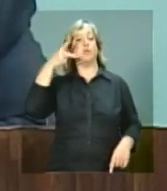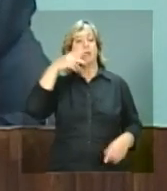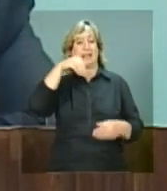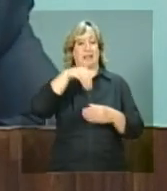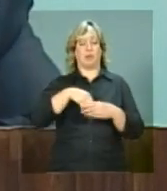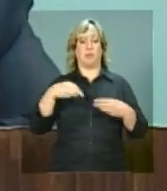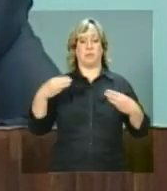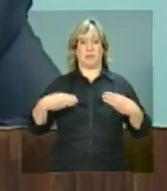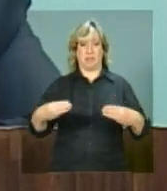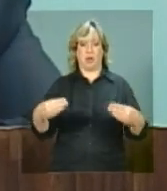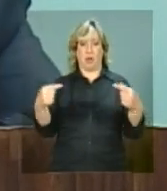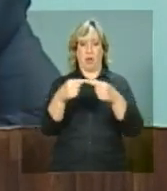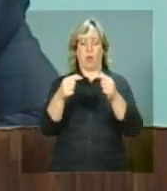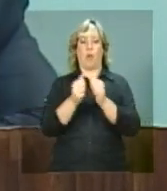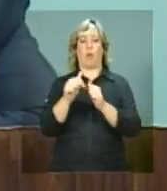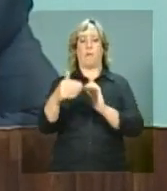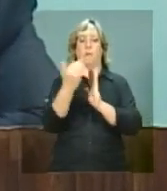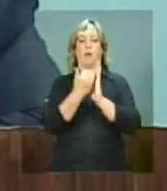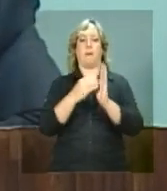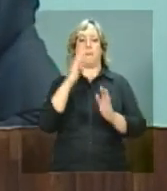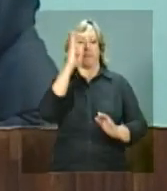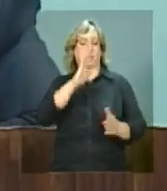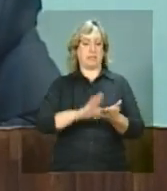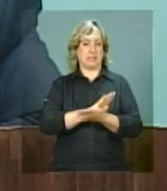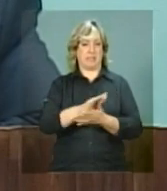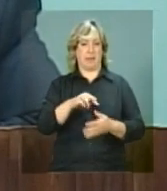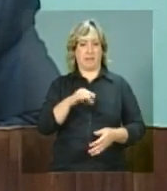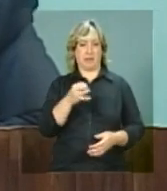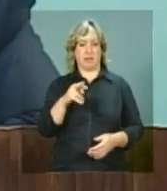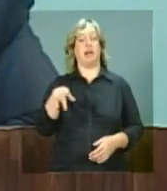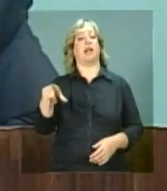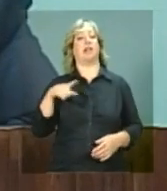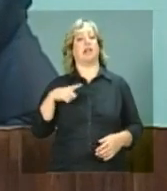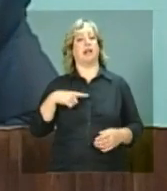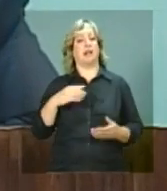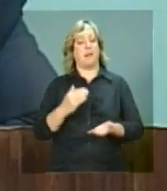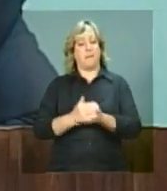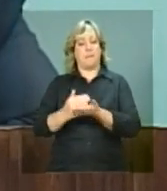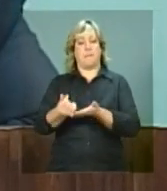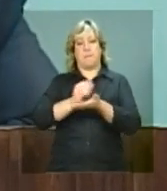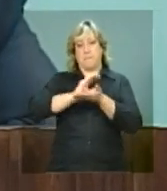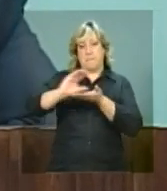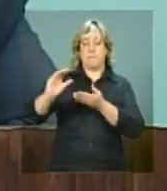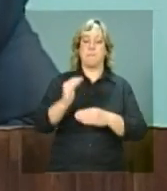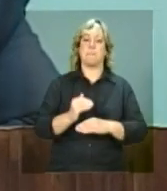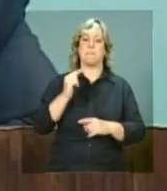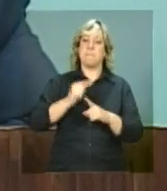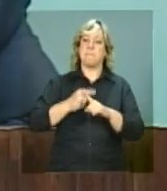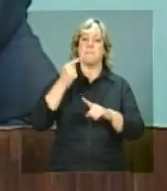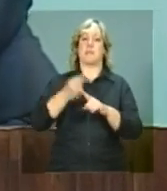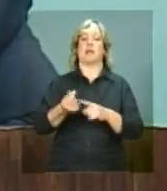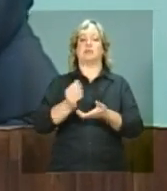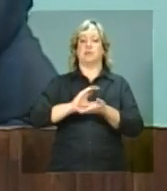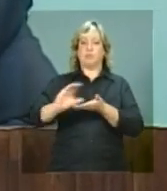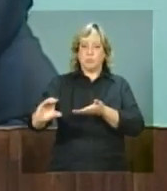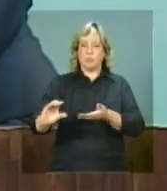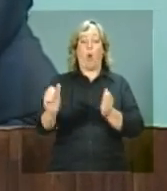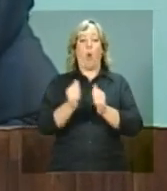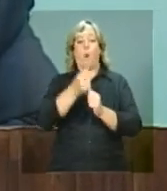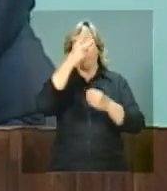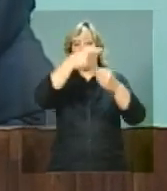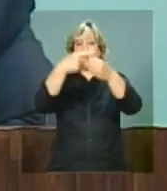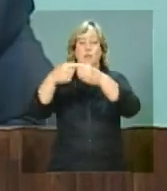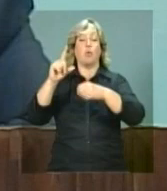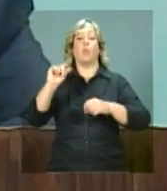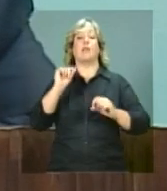afinação com o programa Brasil Sem Miséria, elas estão repassando mais recursos para aqueles municípios com um percentual maior